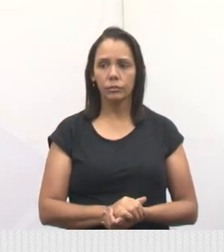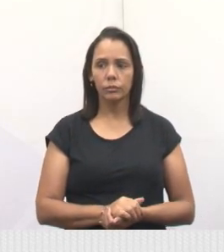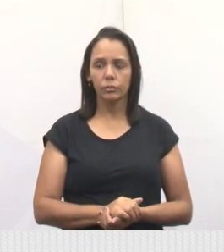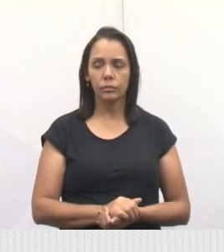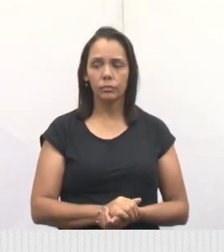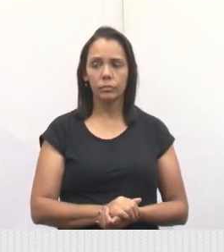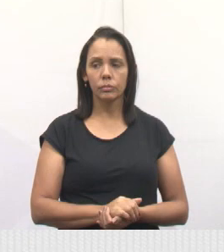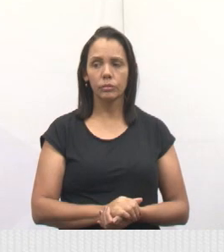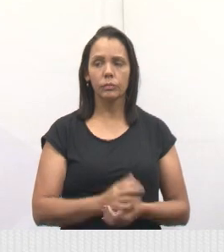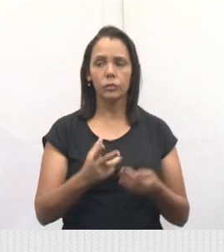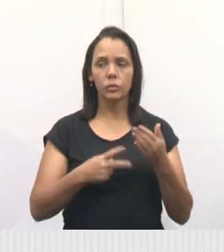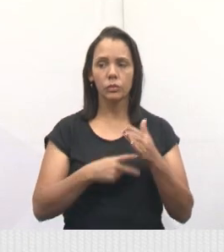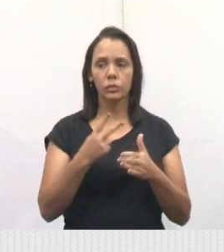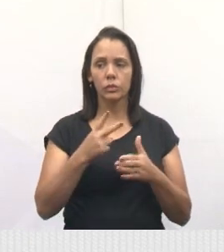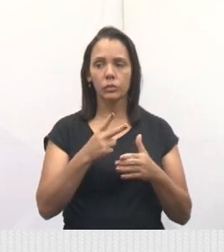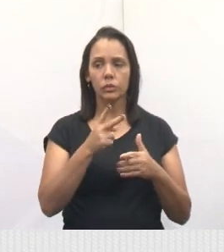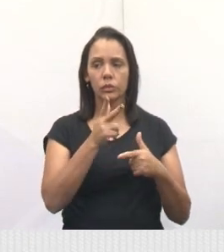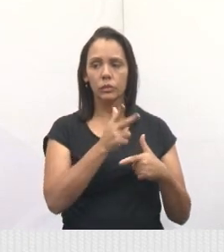O vídeo 2.